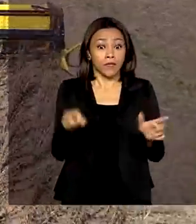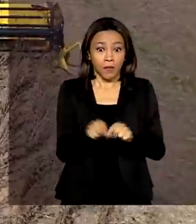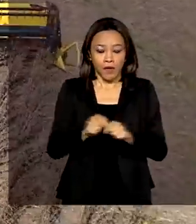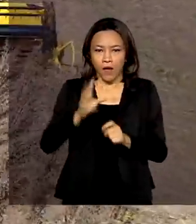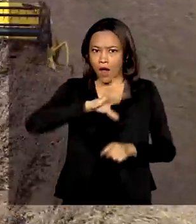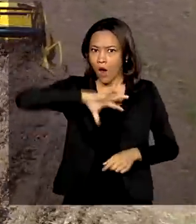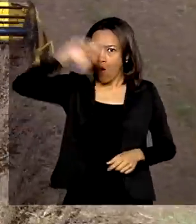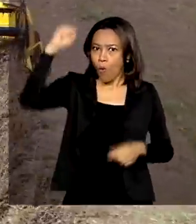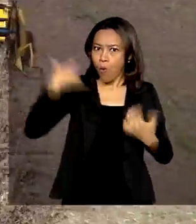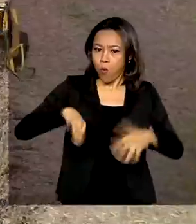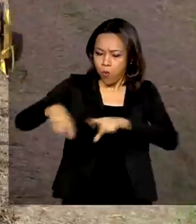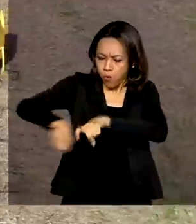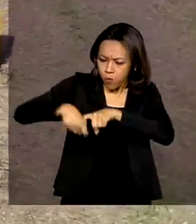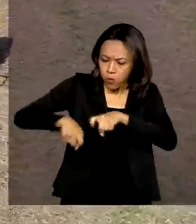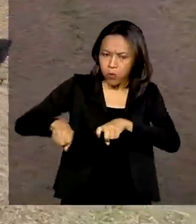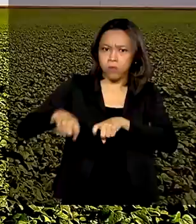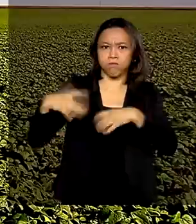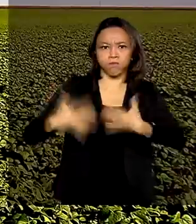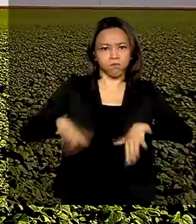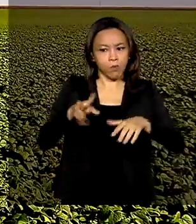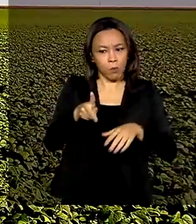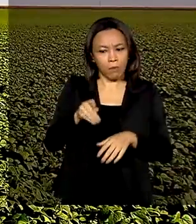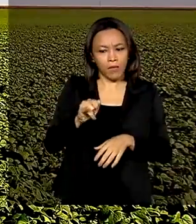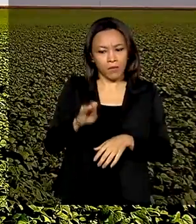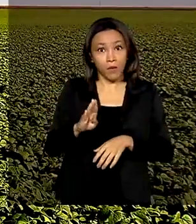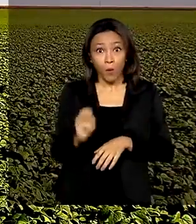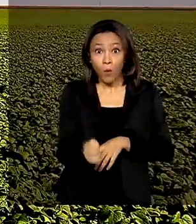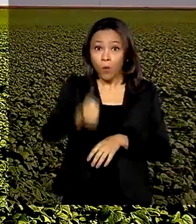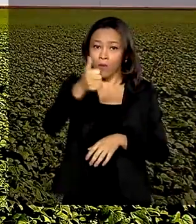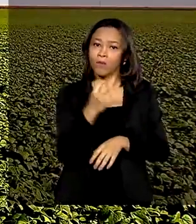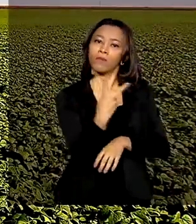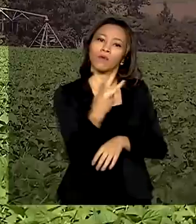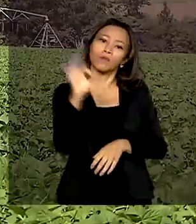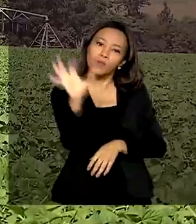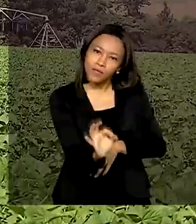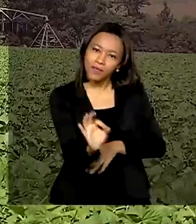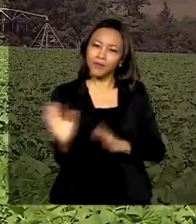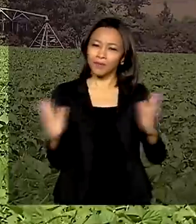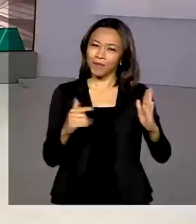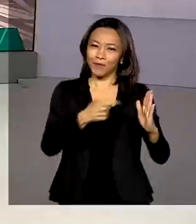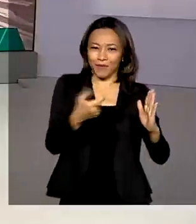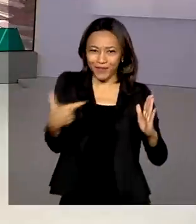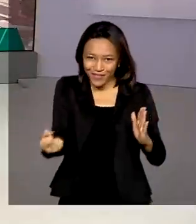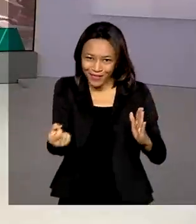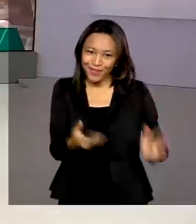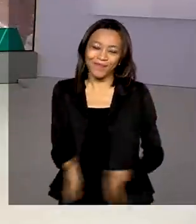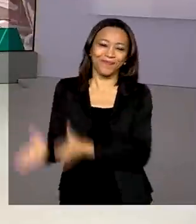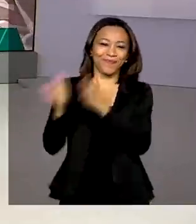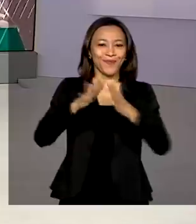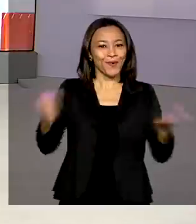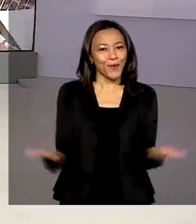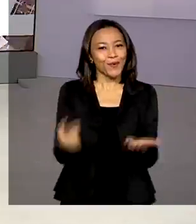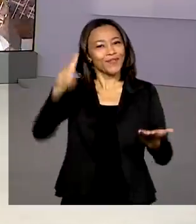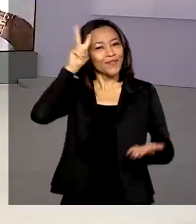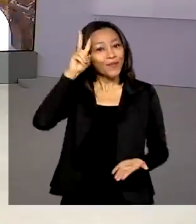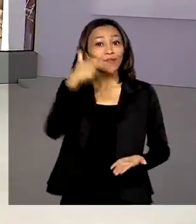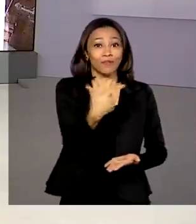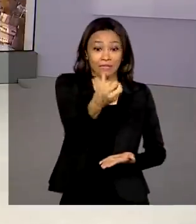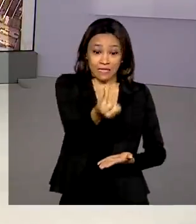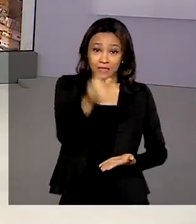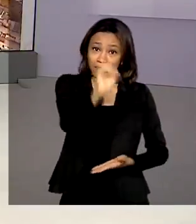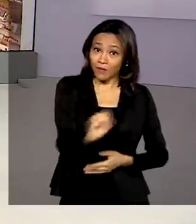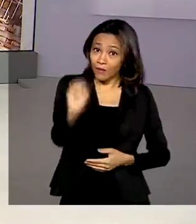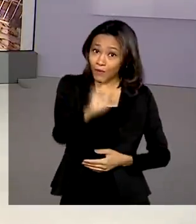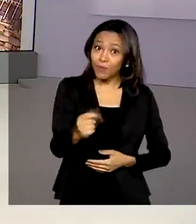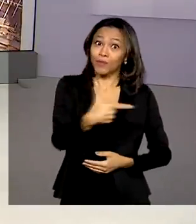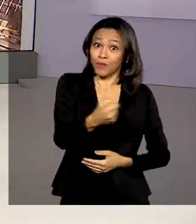recorde, PIB do agronegócio deve crescer quase 2% em 2020. Hoje é segunda-feira, 26 de